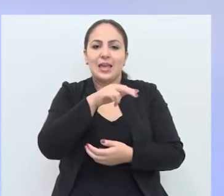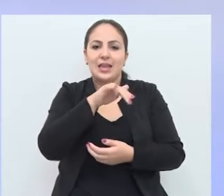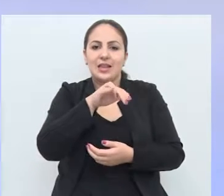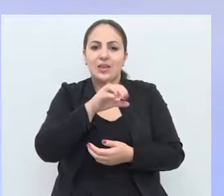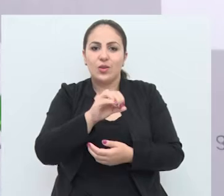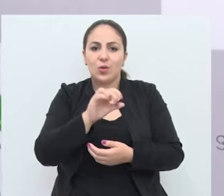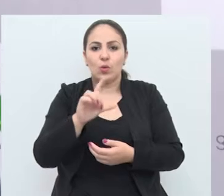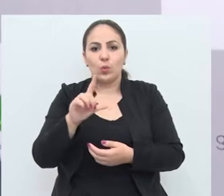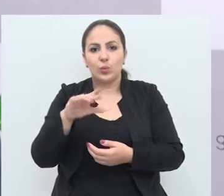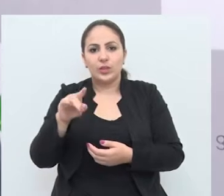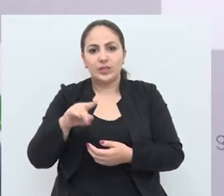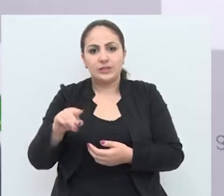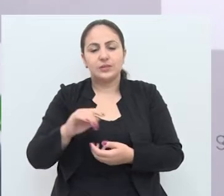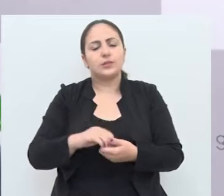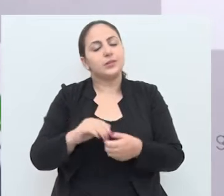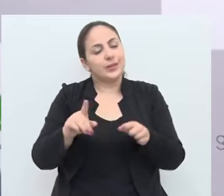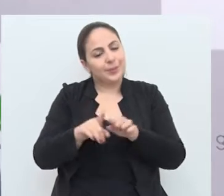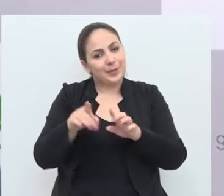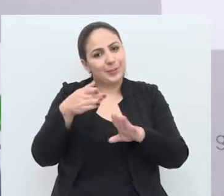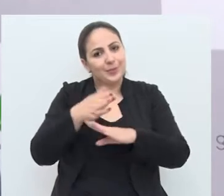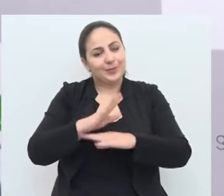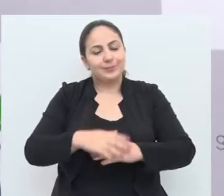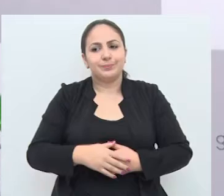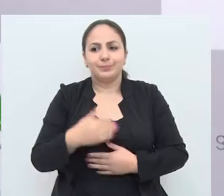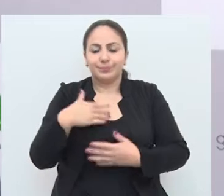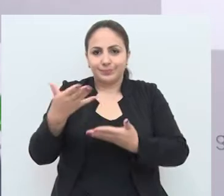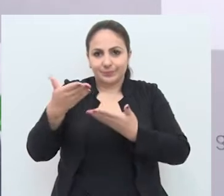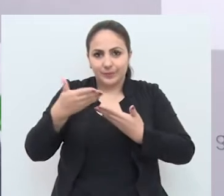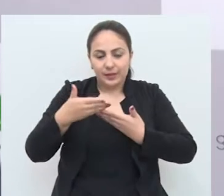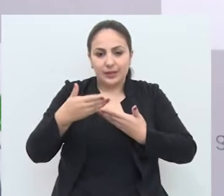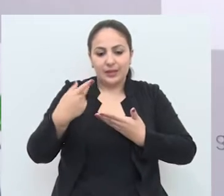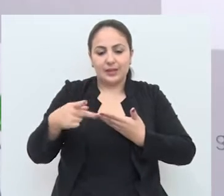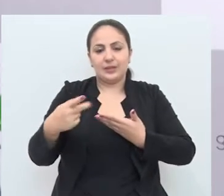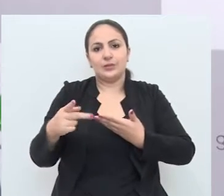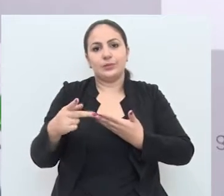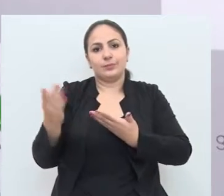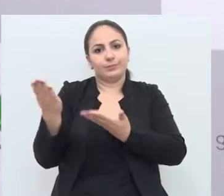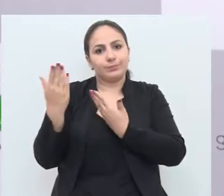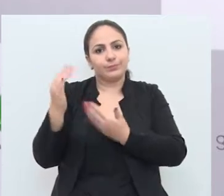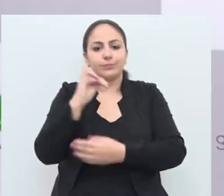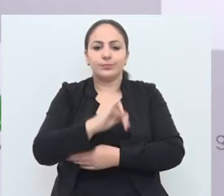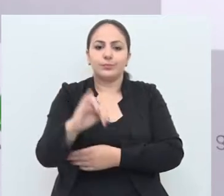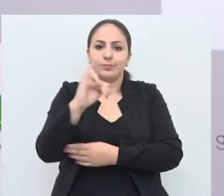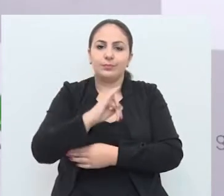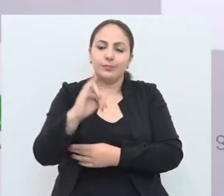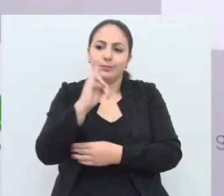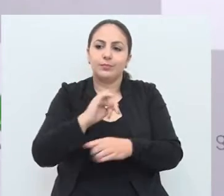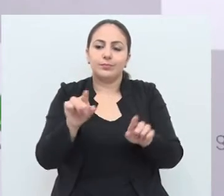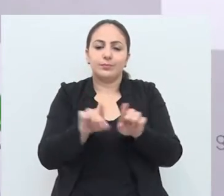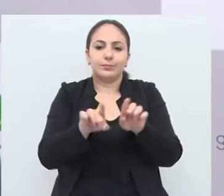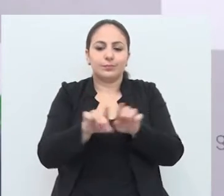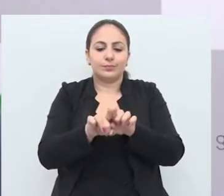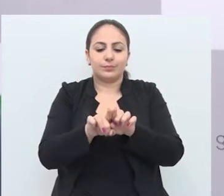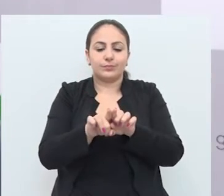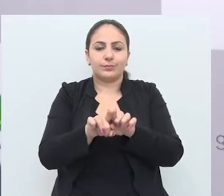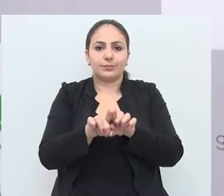aprovada. Para mim hoje receber essa honraria, isso é muito importante, isso vem